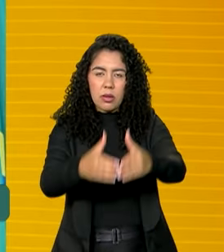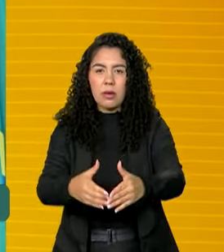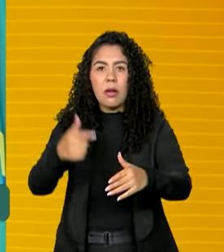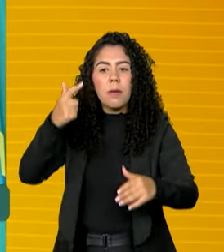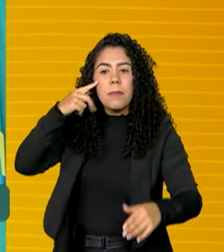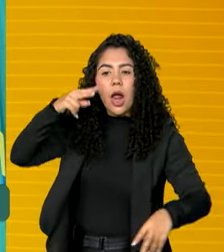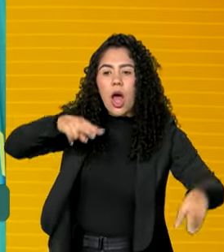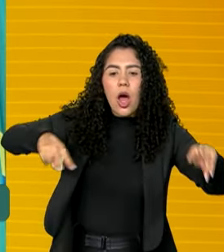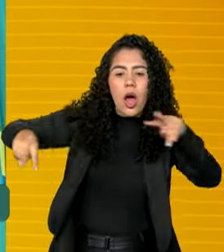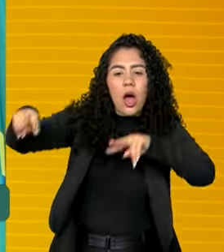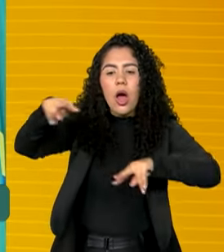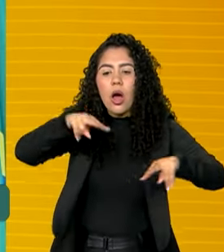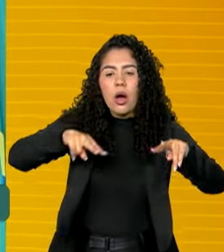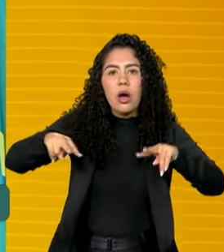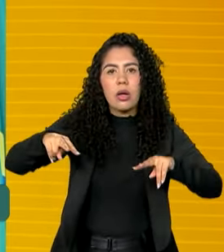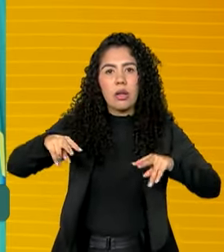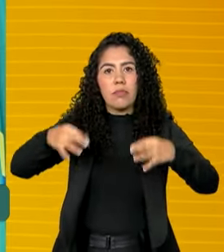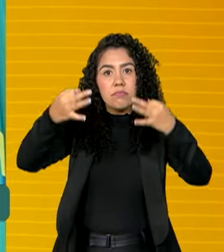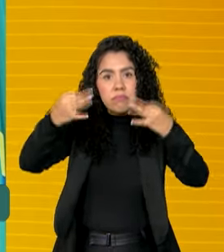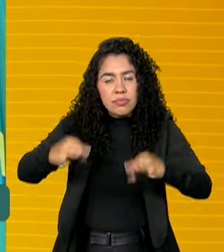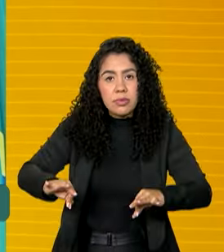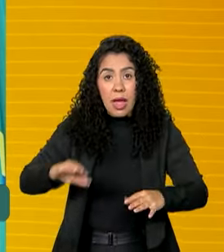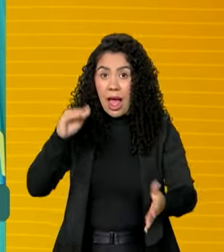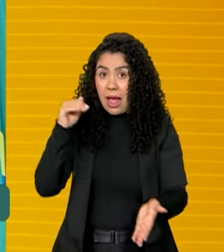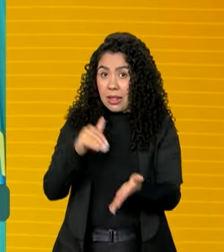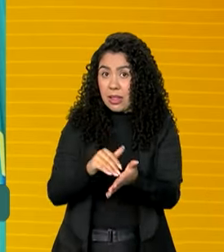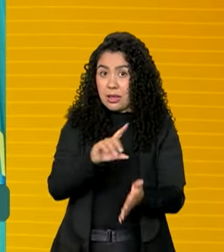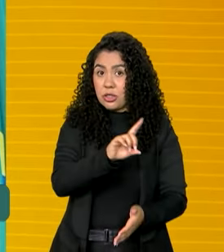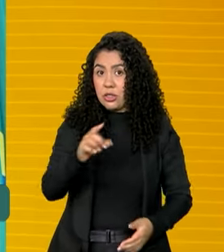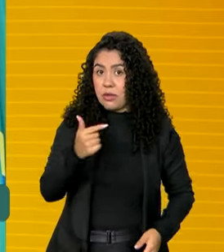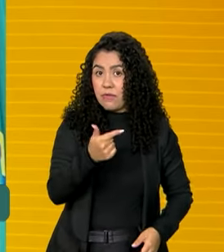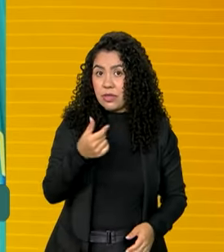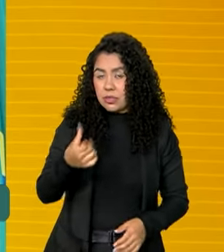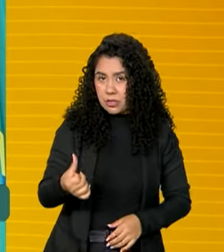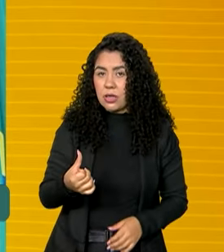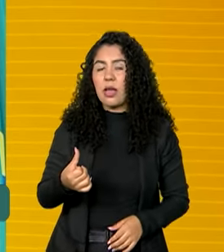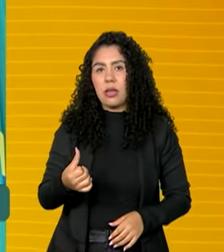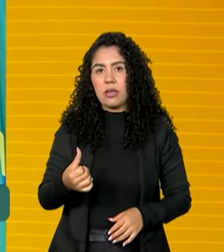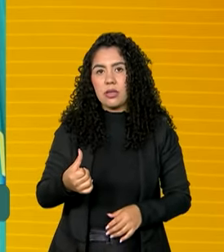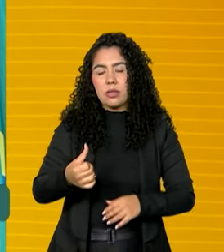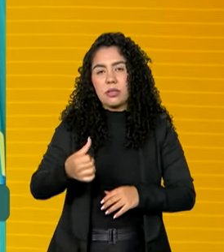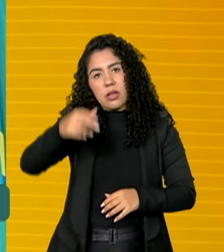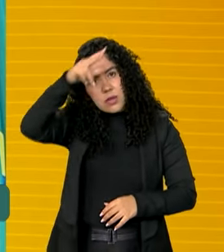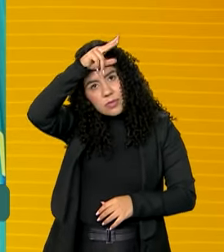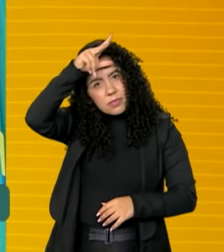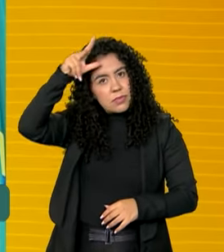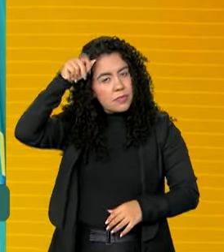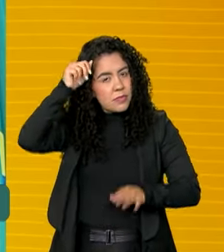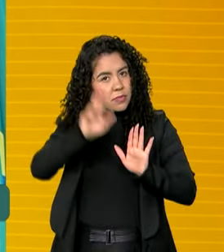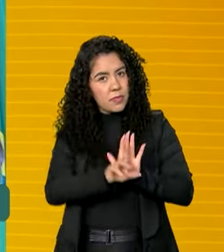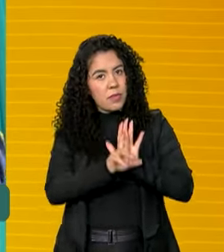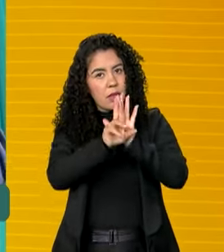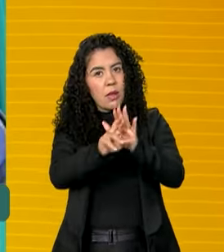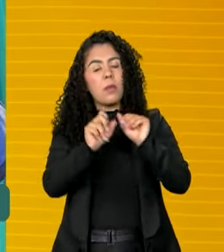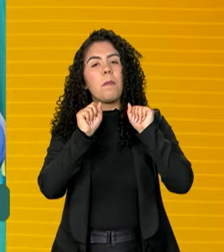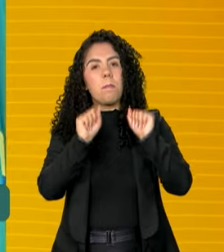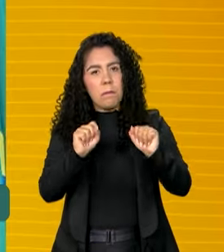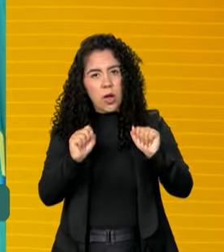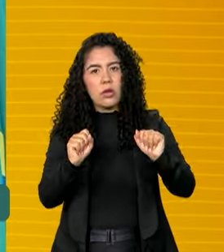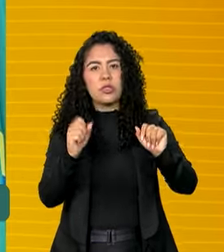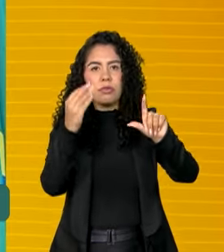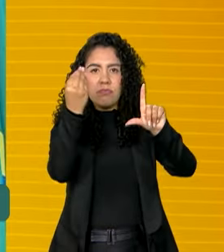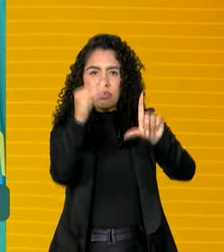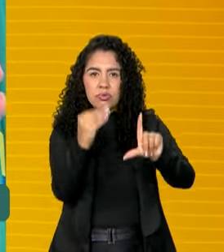E até dia 26, as prefeituras ainda podem ampliar a possibilidade de